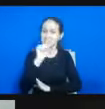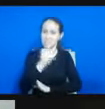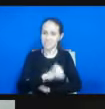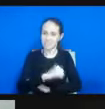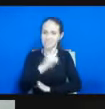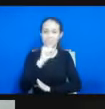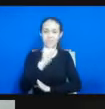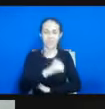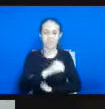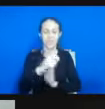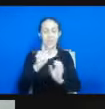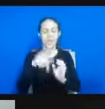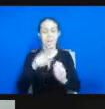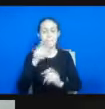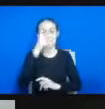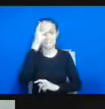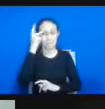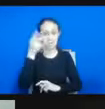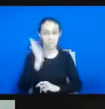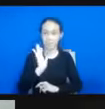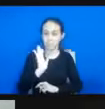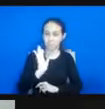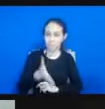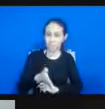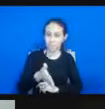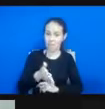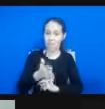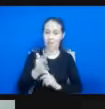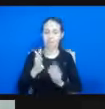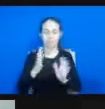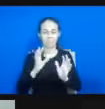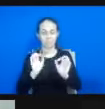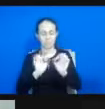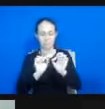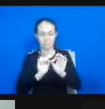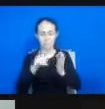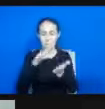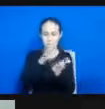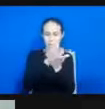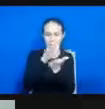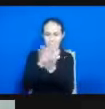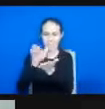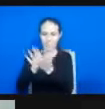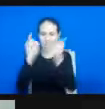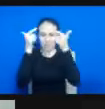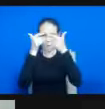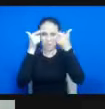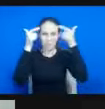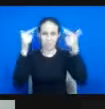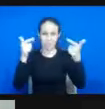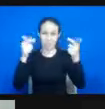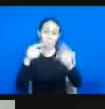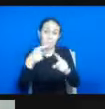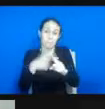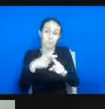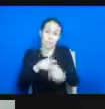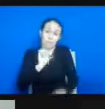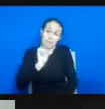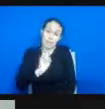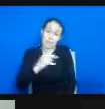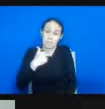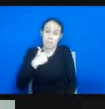nessa dinâmica da produção de conhecimento que ok, se a gente não vai poder estar fisicamente a gente já